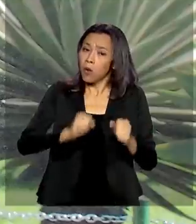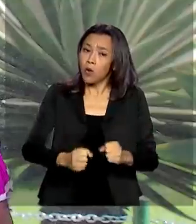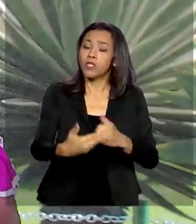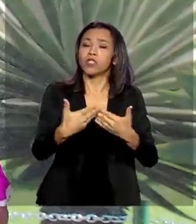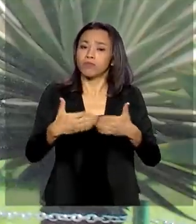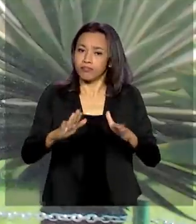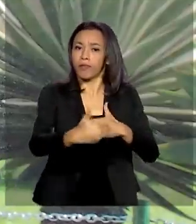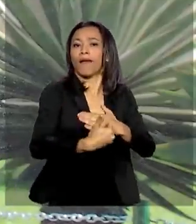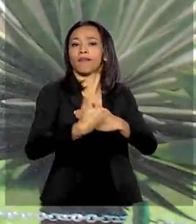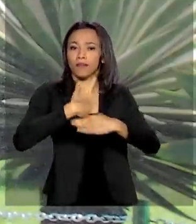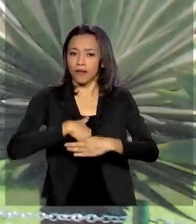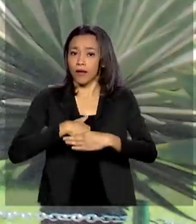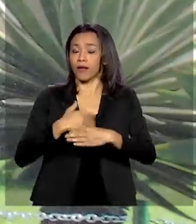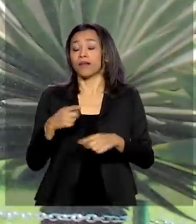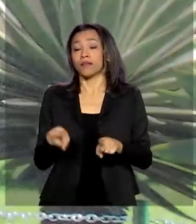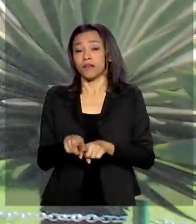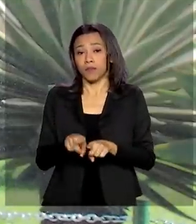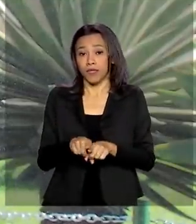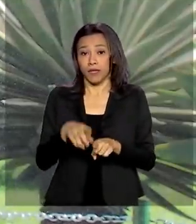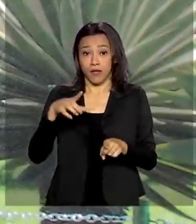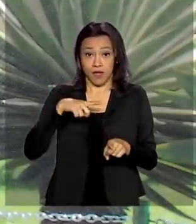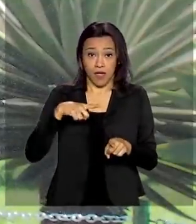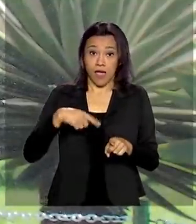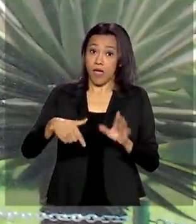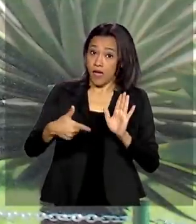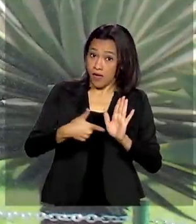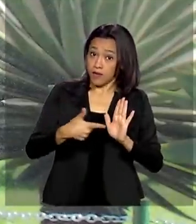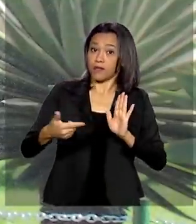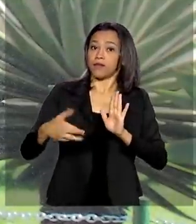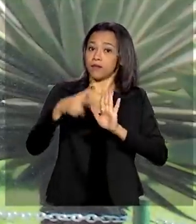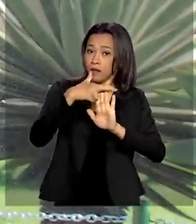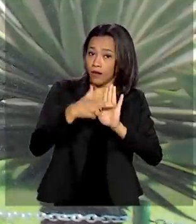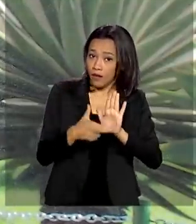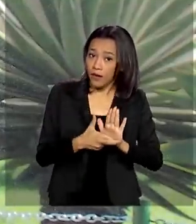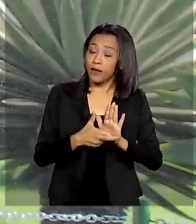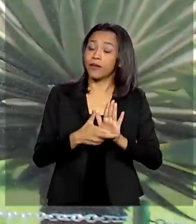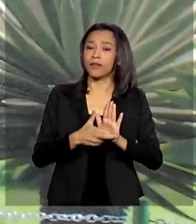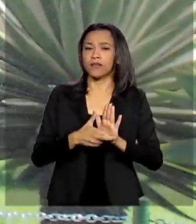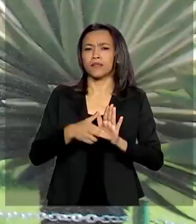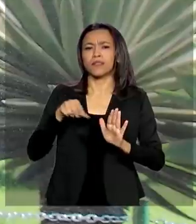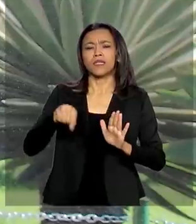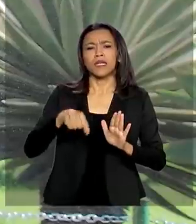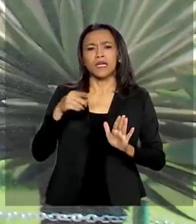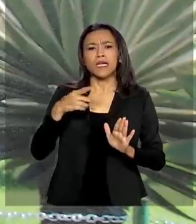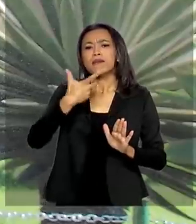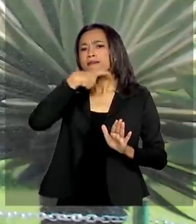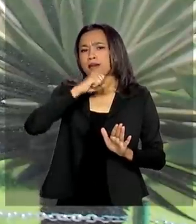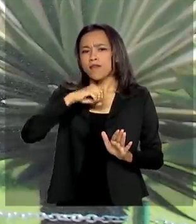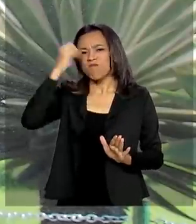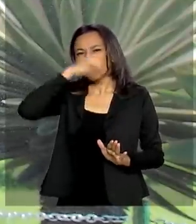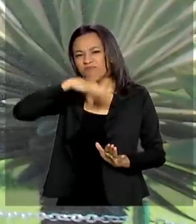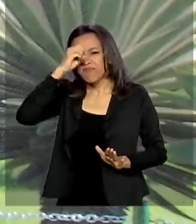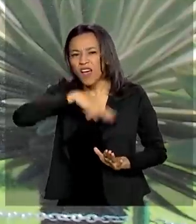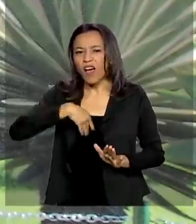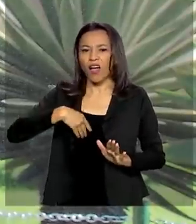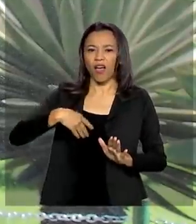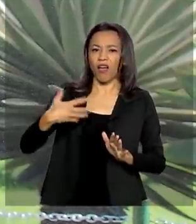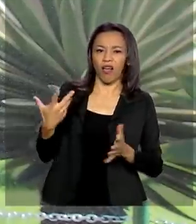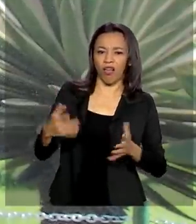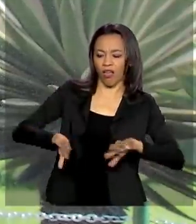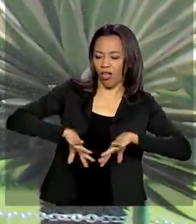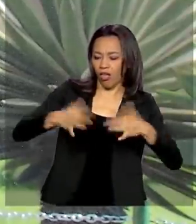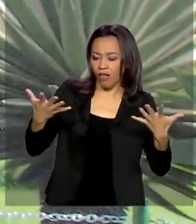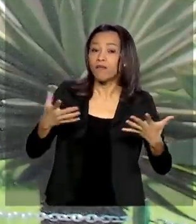governo. Além de outras punições, a medida também prevê a deportação imediata para quem descumprir essas regras.